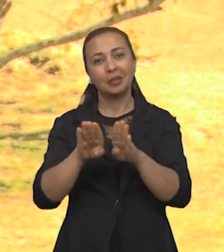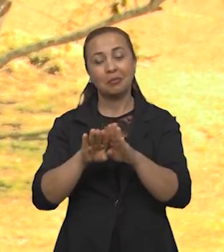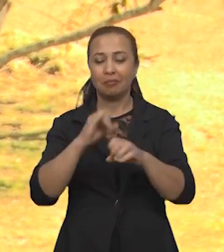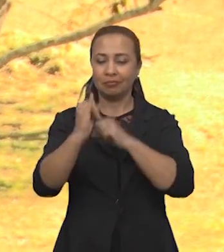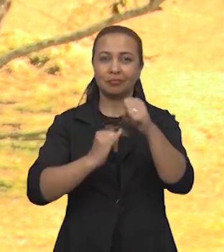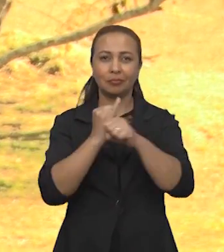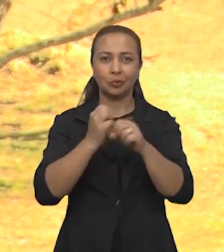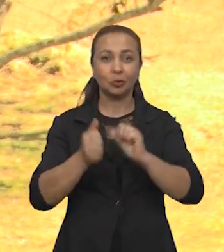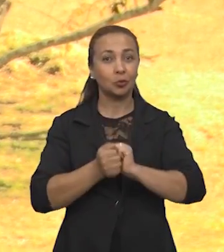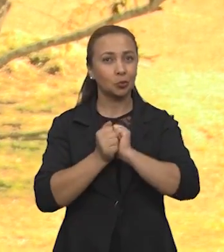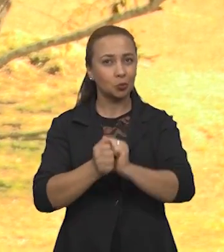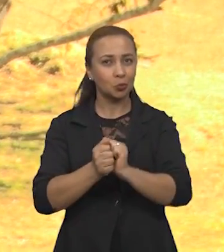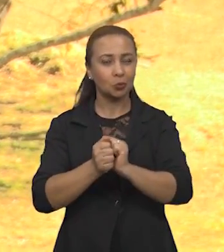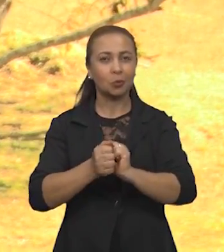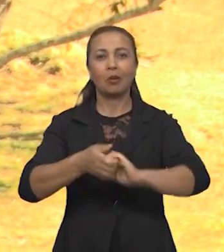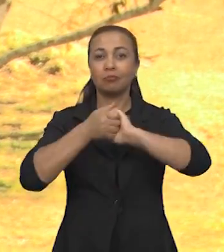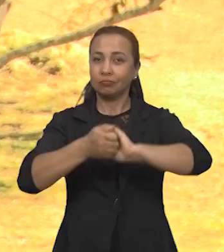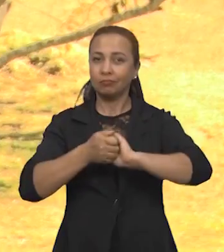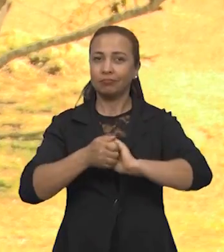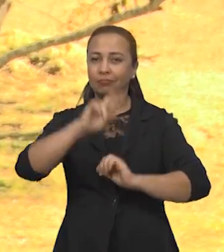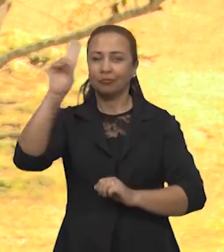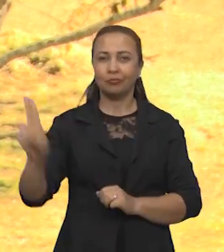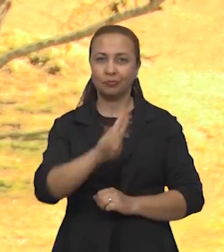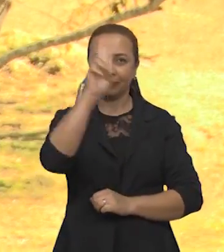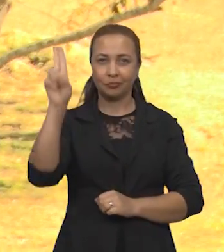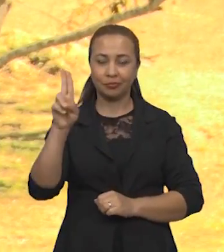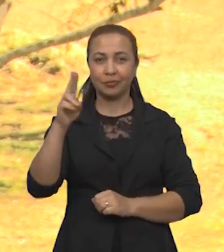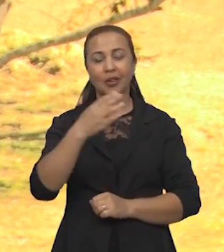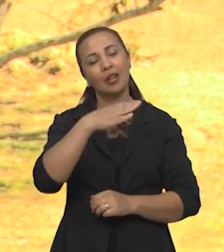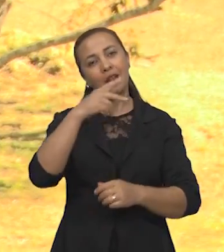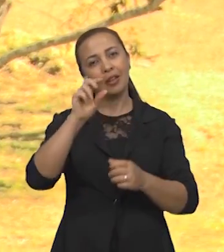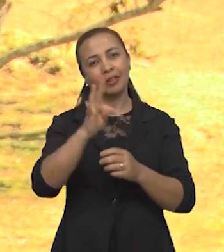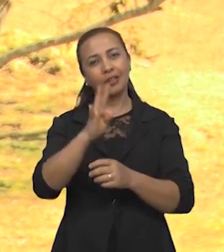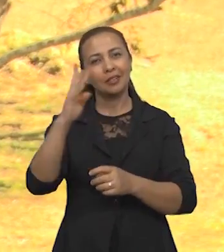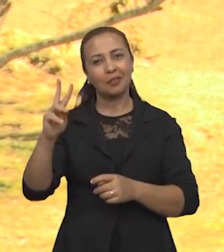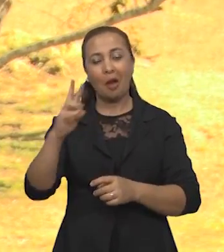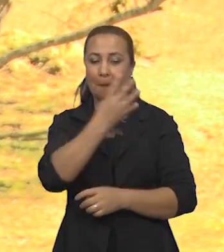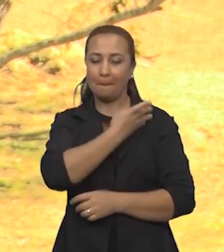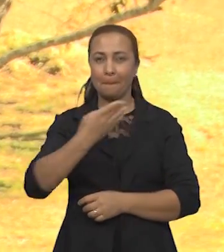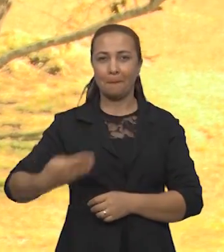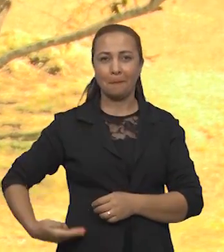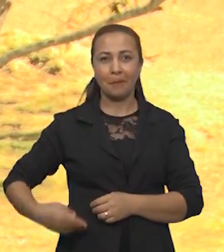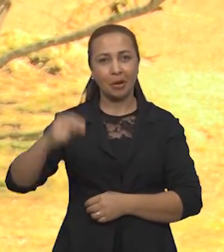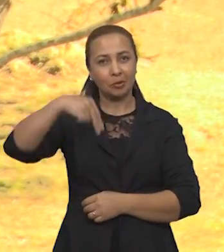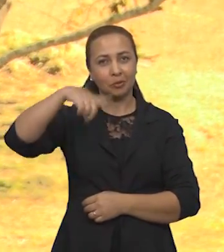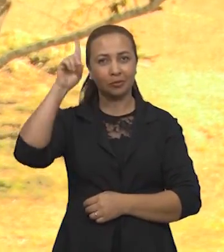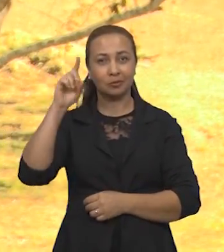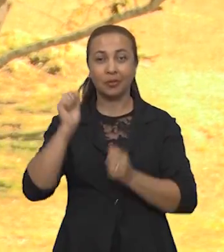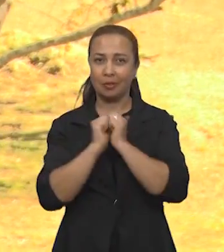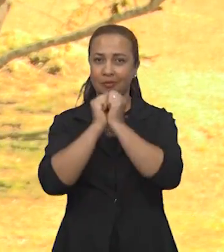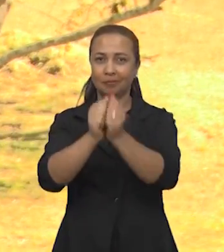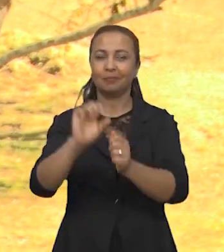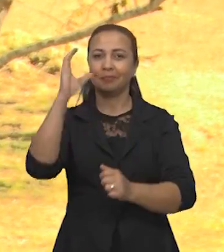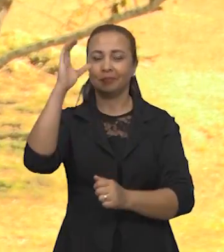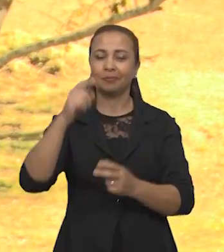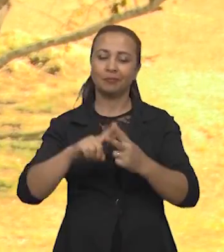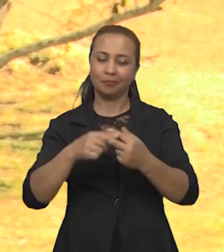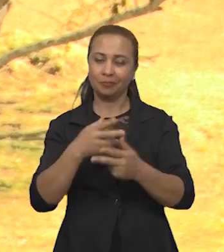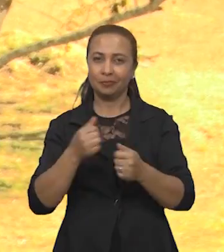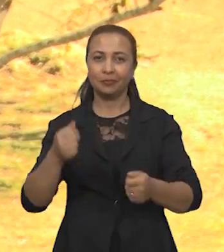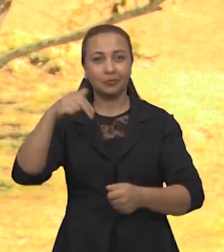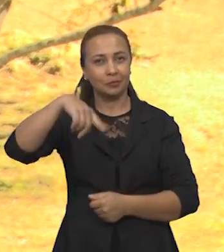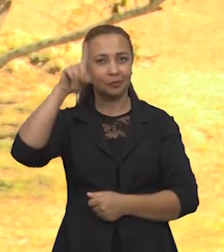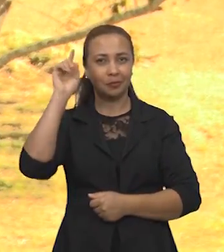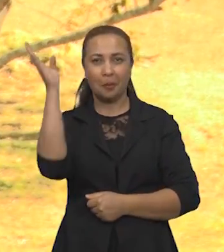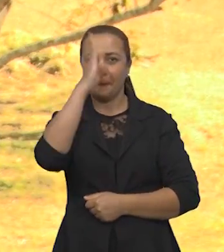meio da colaboração entre as universidades e TVs públicas nordestinas. Aqui a gente pode acompanhar a ciência produzida